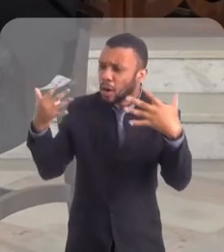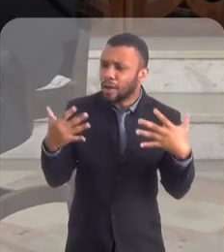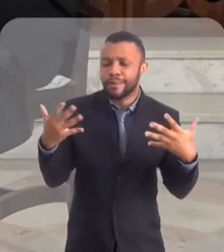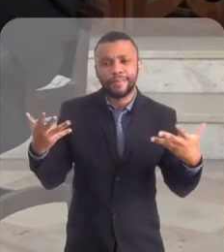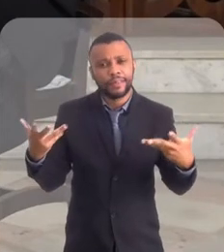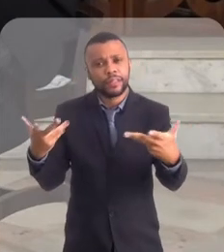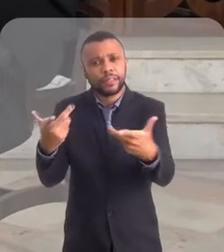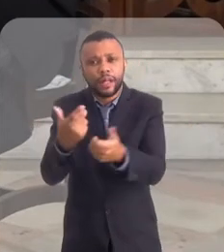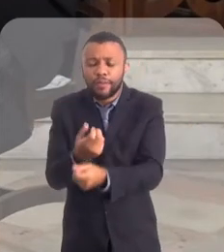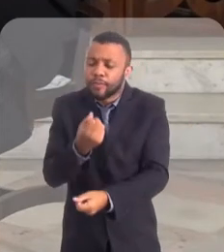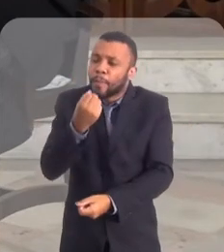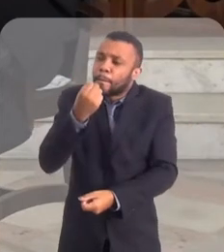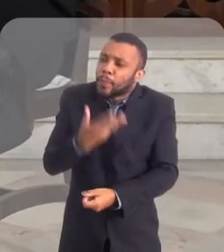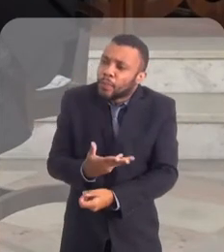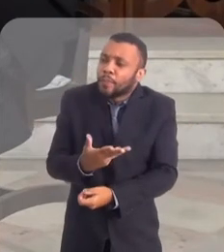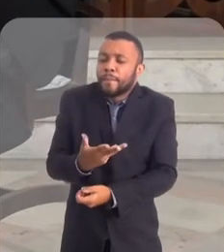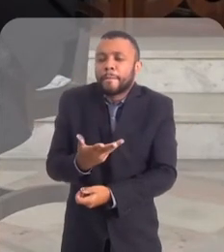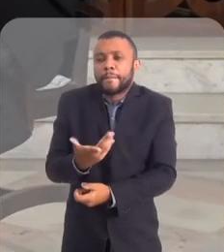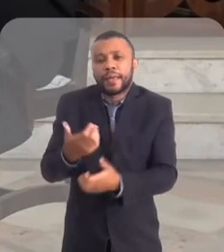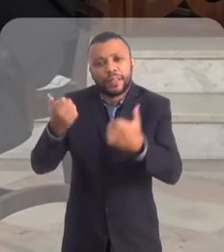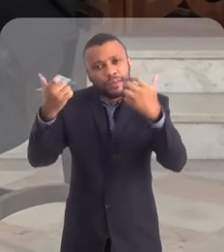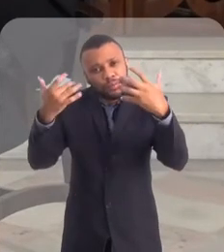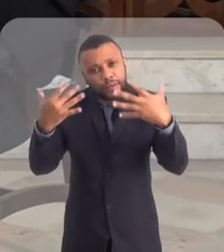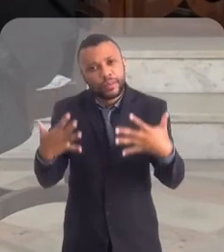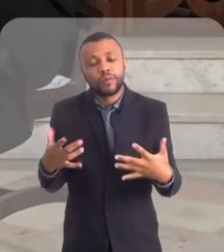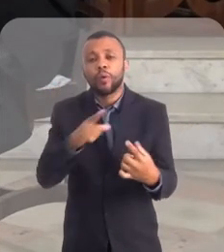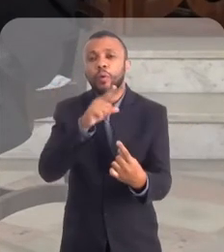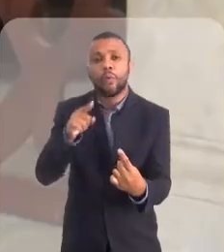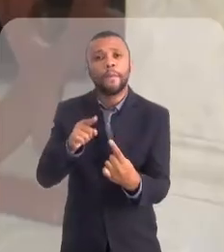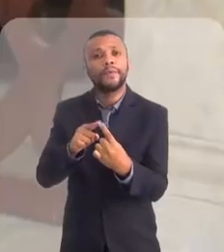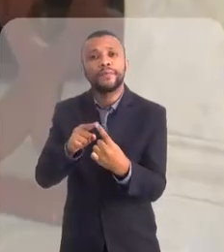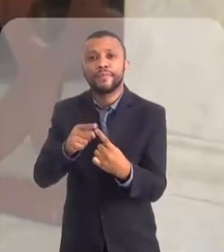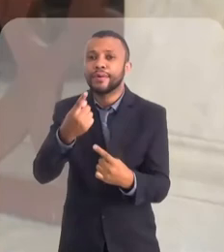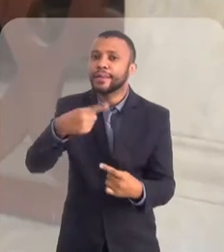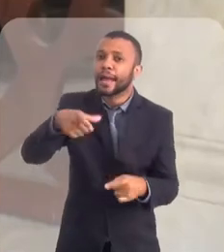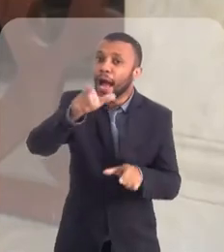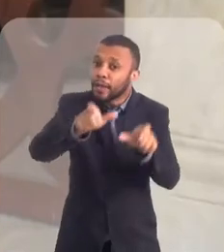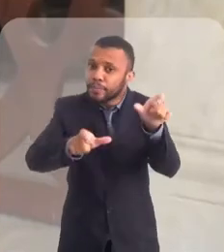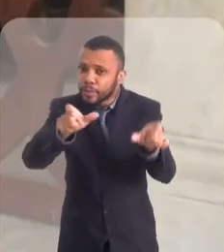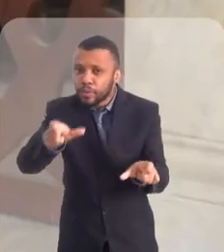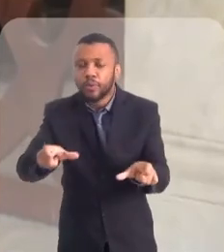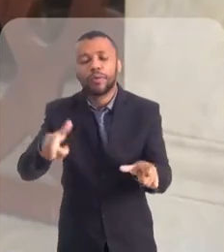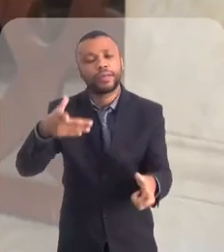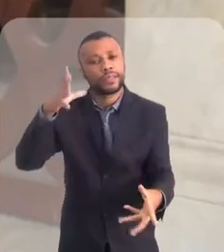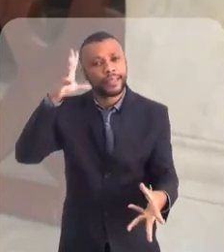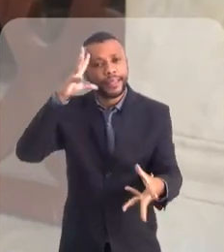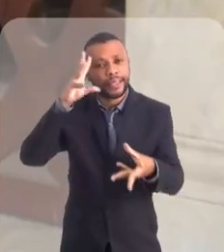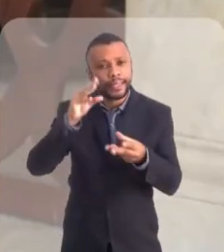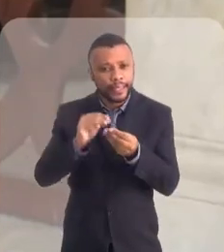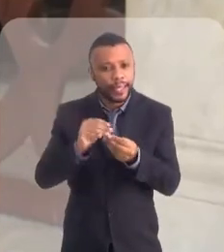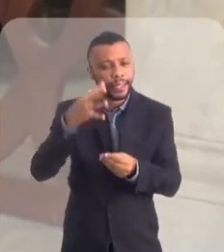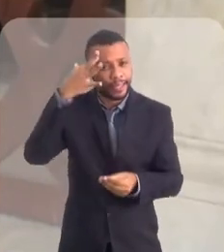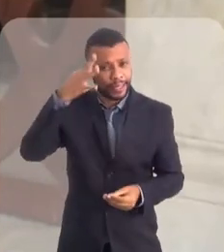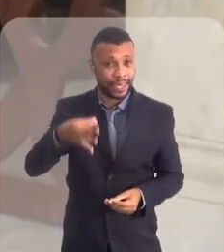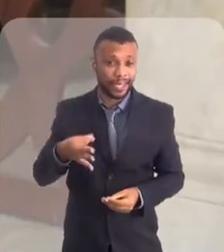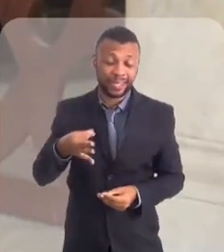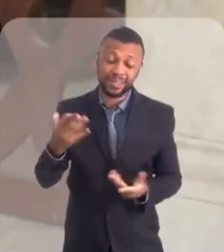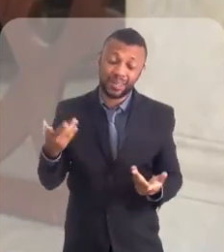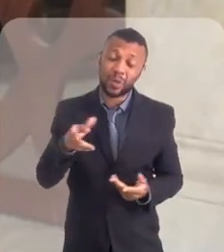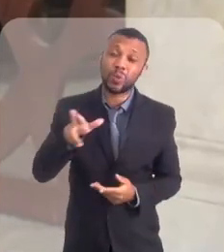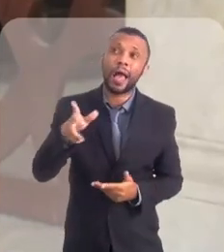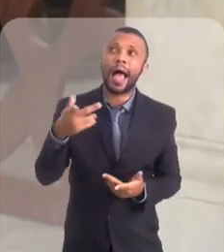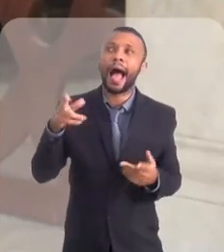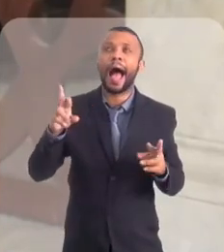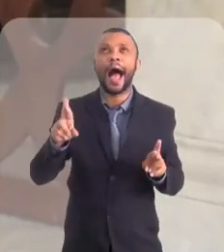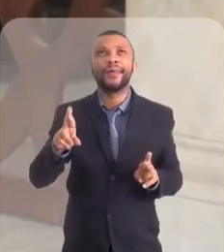fantástica. Foi muito boa essa explicação, para que as pessoas entendam, não